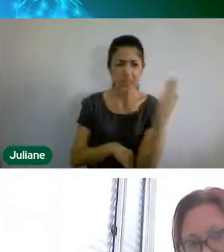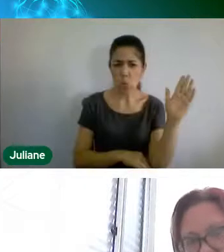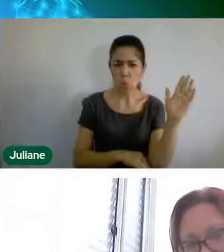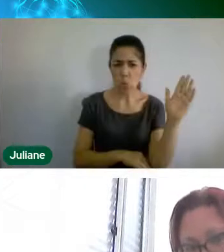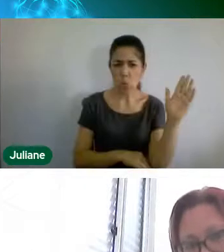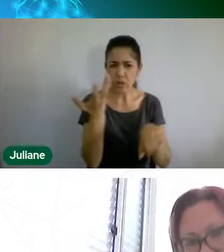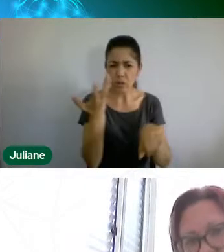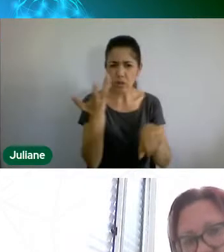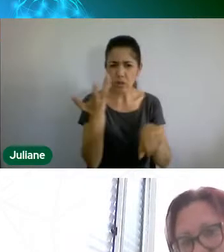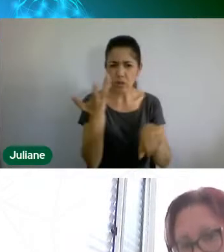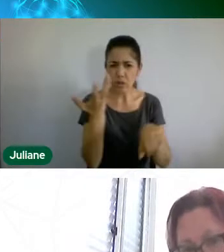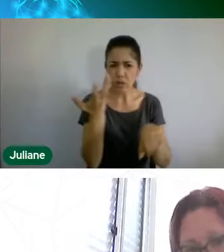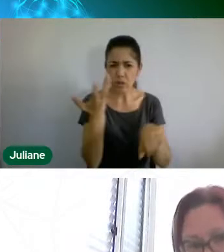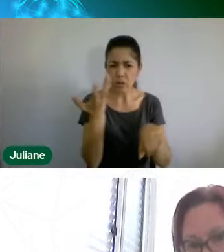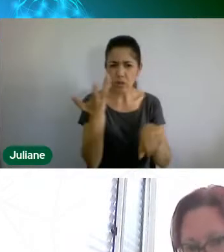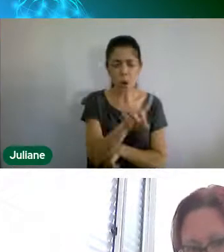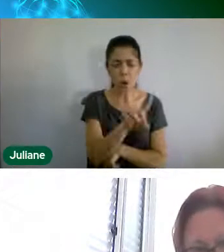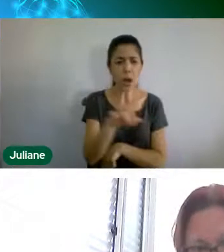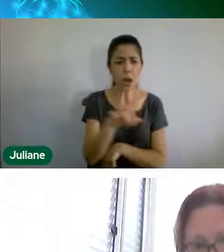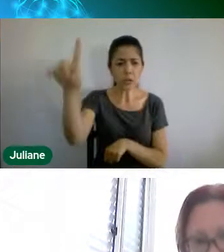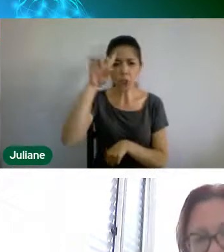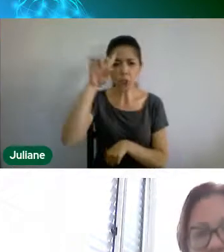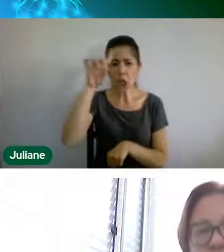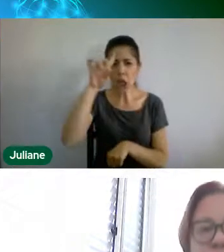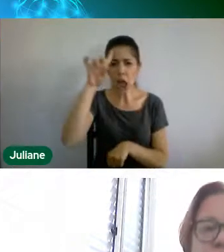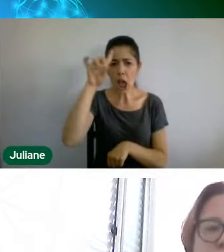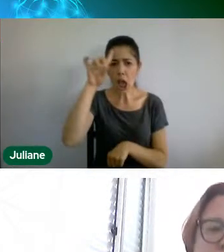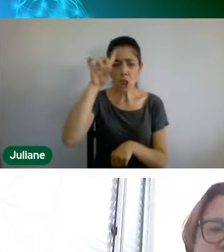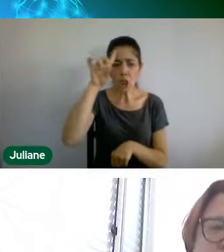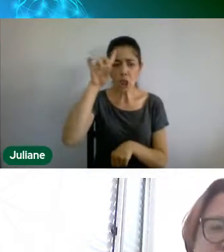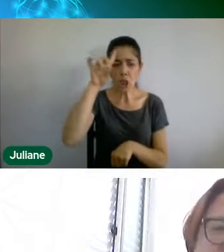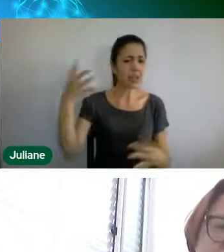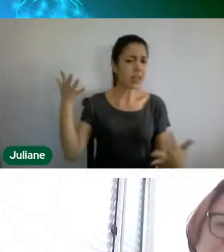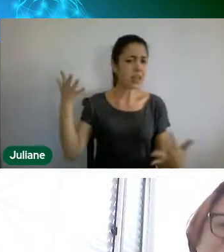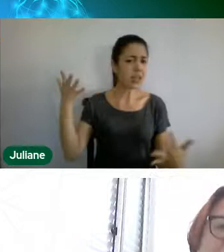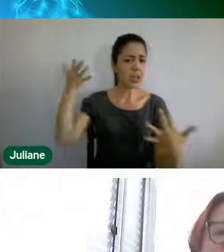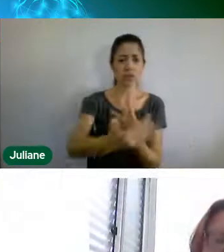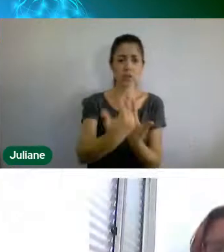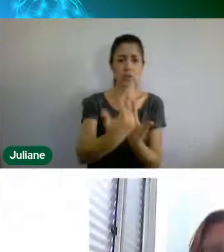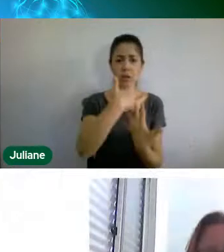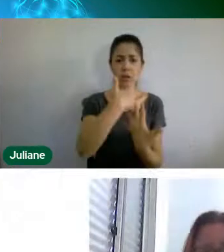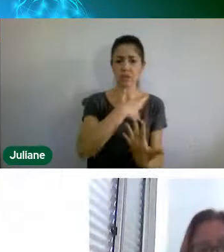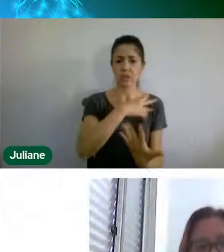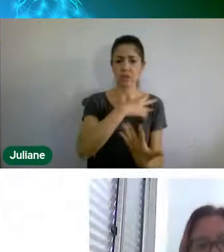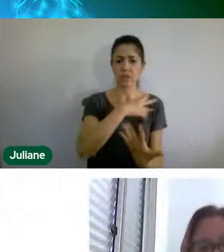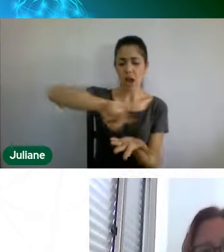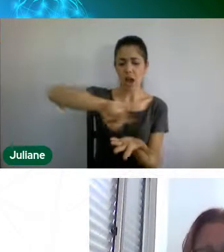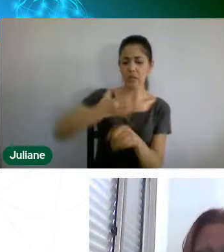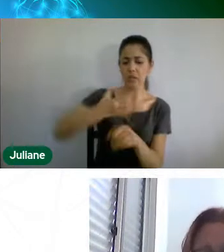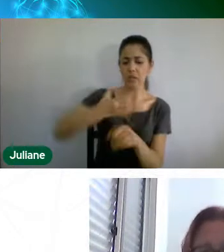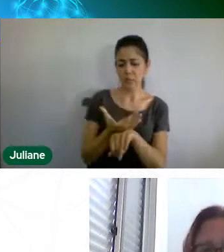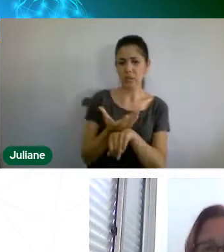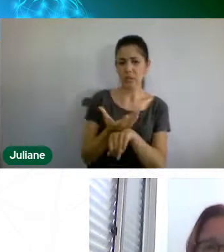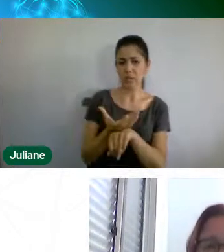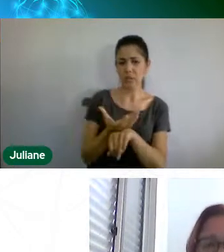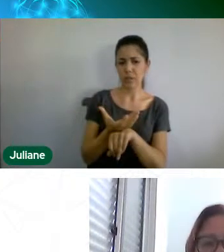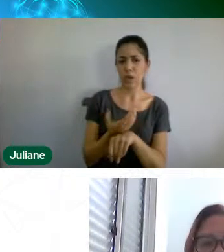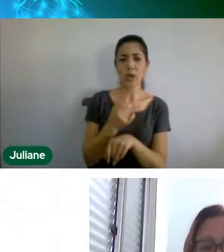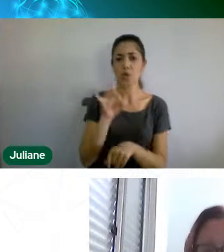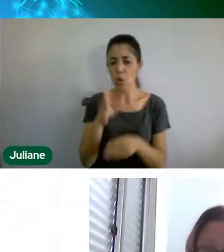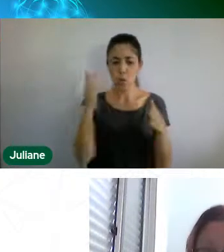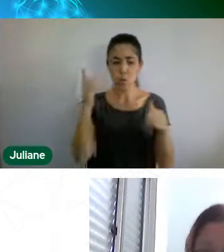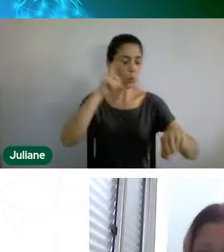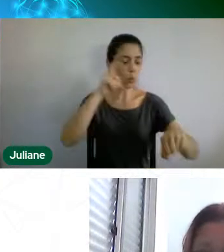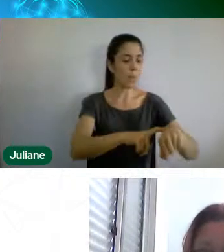naquele momento, naquele período de aula. educação ambiental ela vem de dentro da tua casa